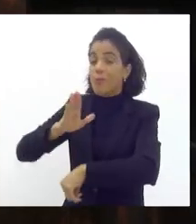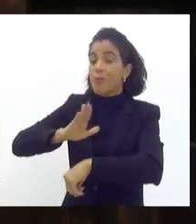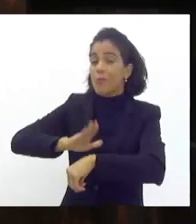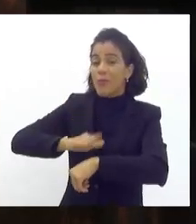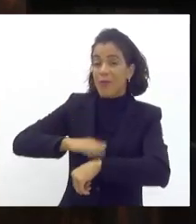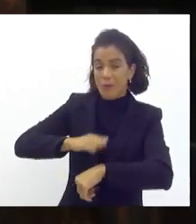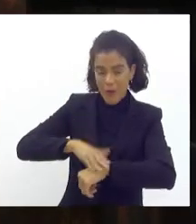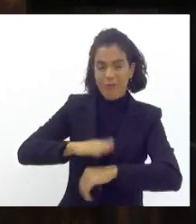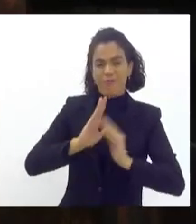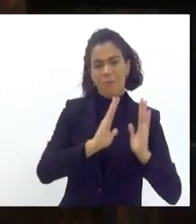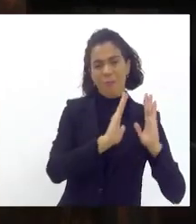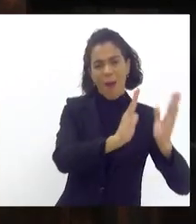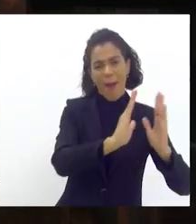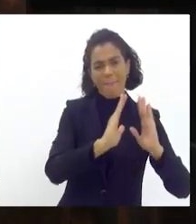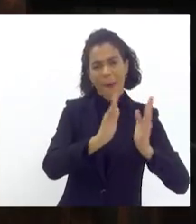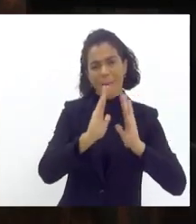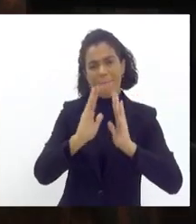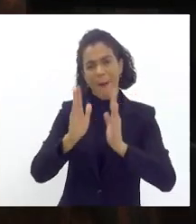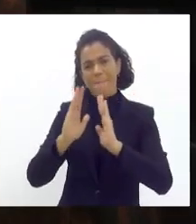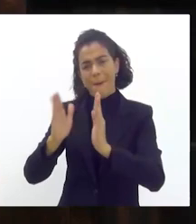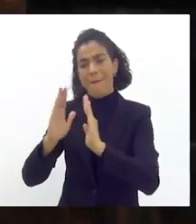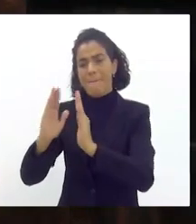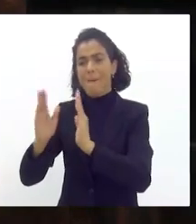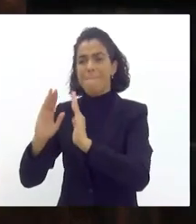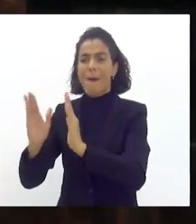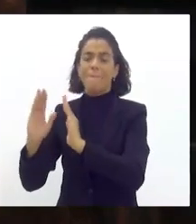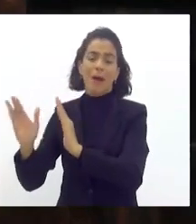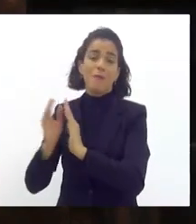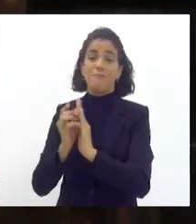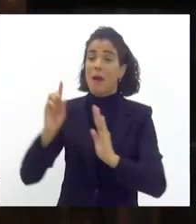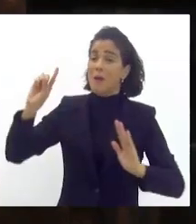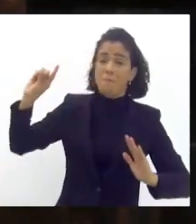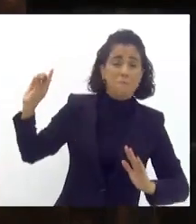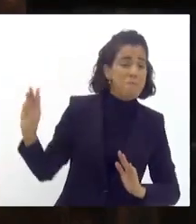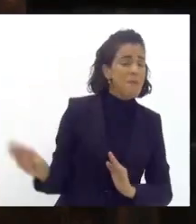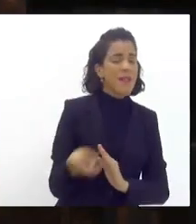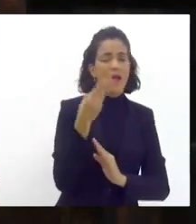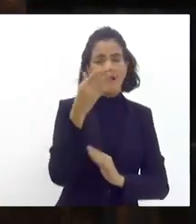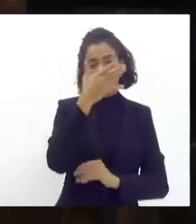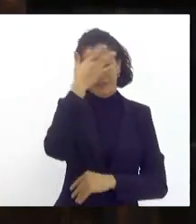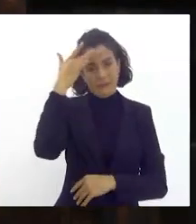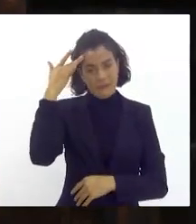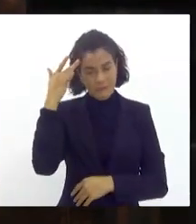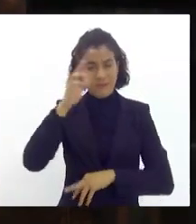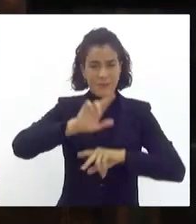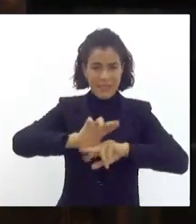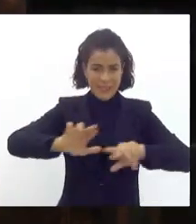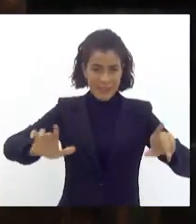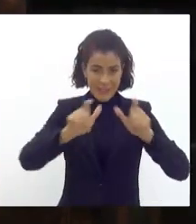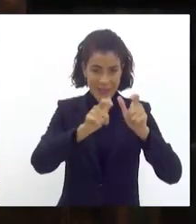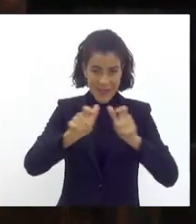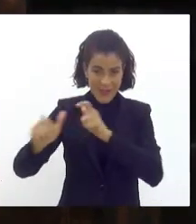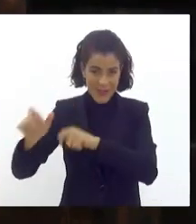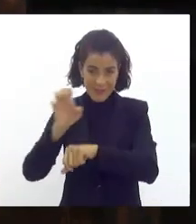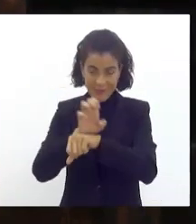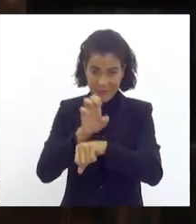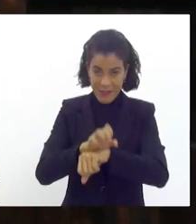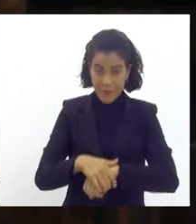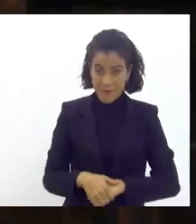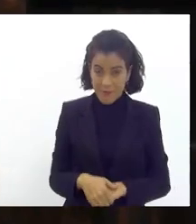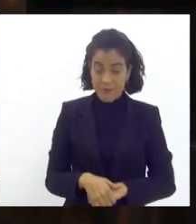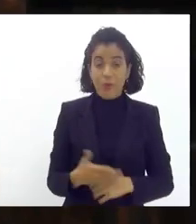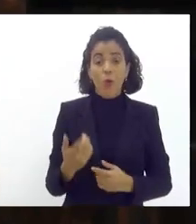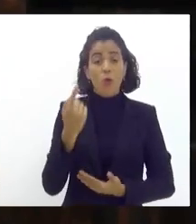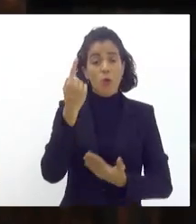que as nossas escolas oportunizam para milhares de pessoas em diferentes lugares do nosso estado do Rio de Janeiro